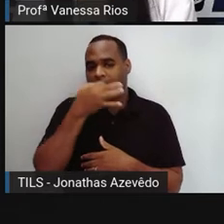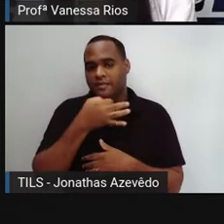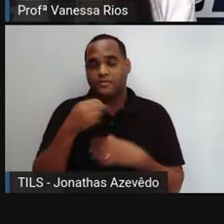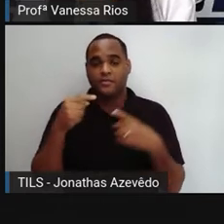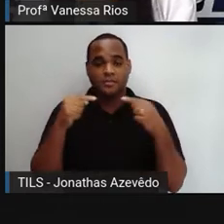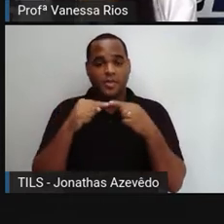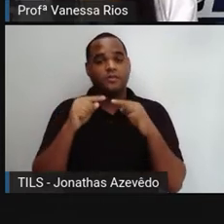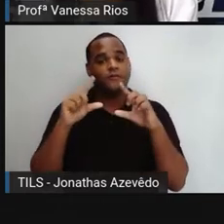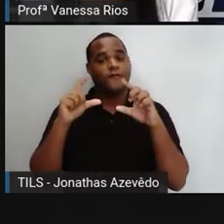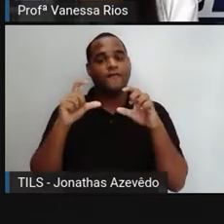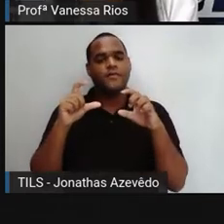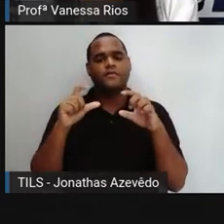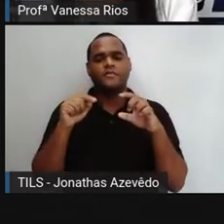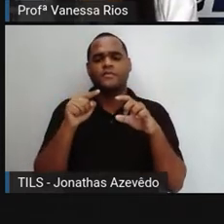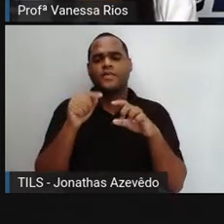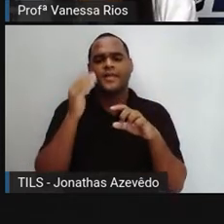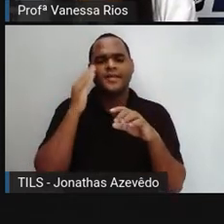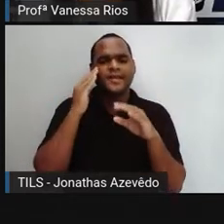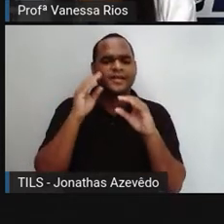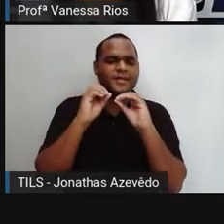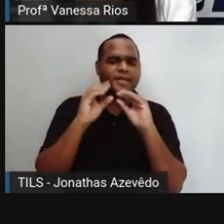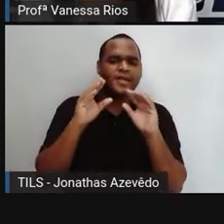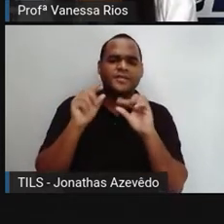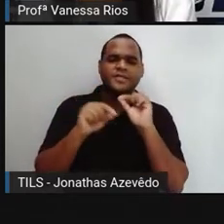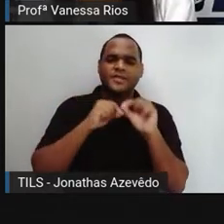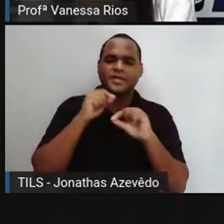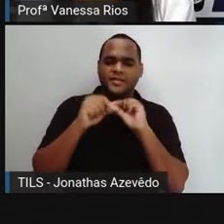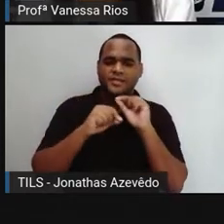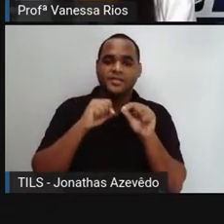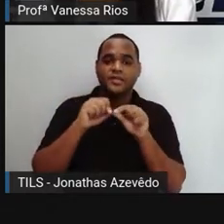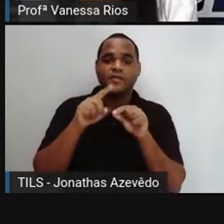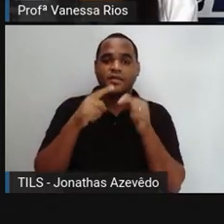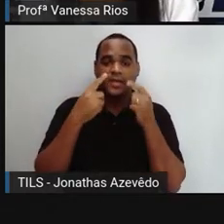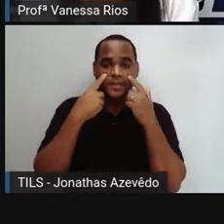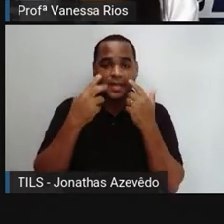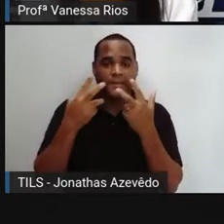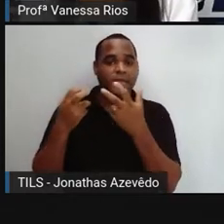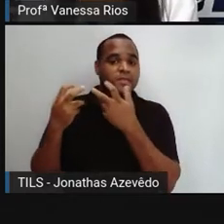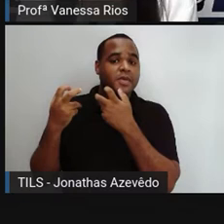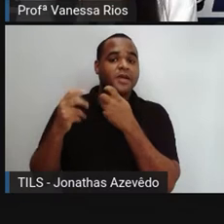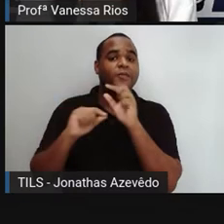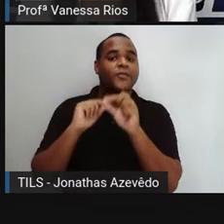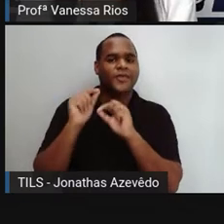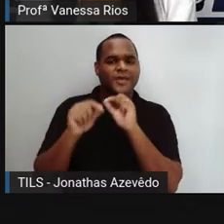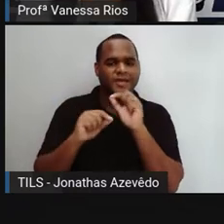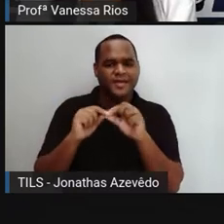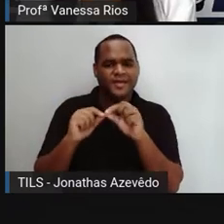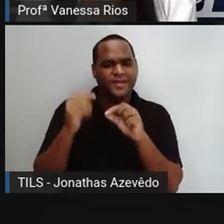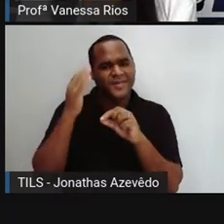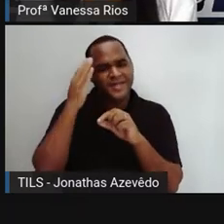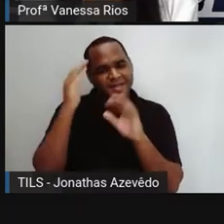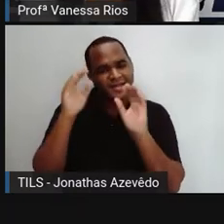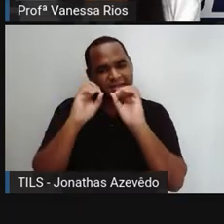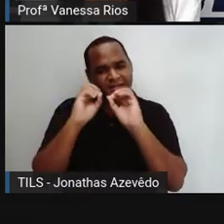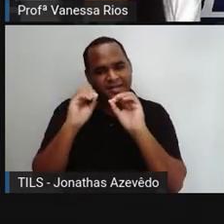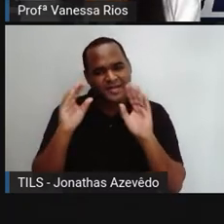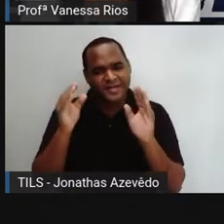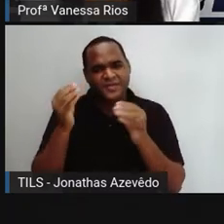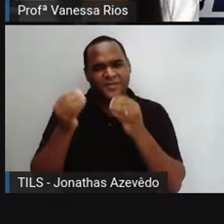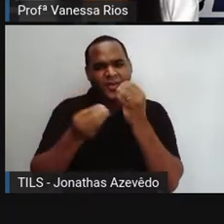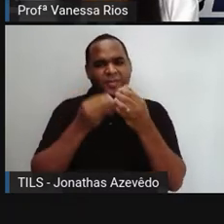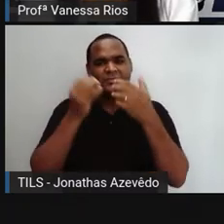fotografia. O que é que você me diria? O que é que você está observando de forma clara, de forma